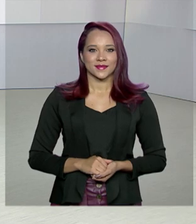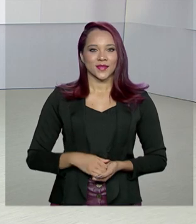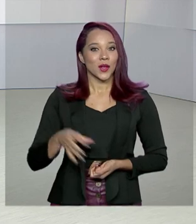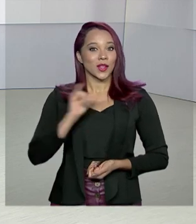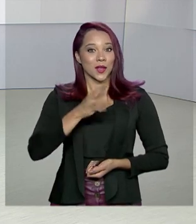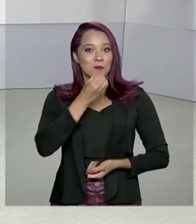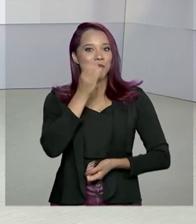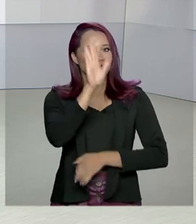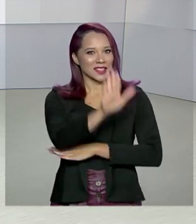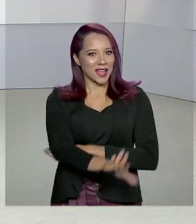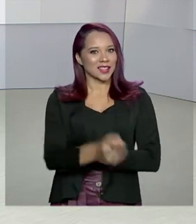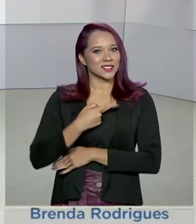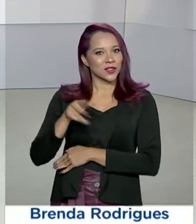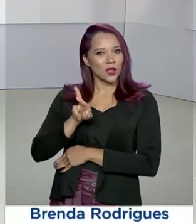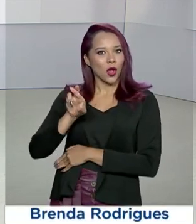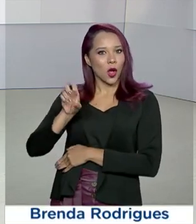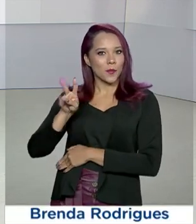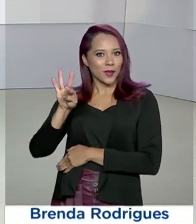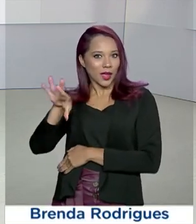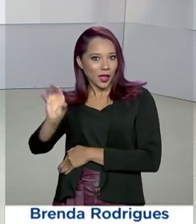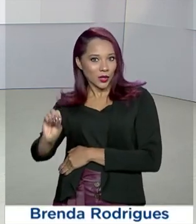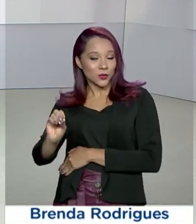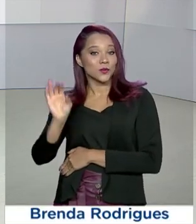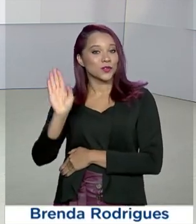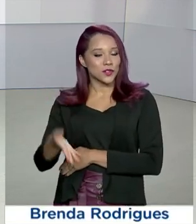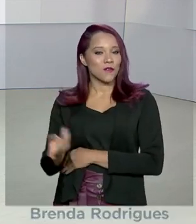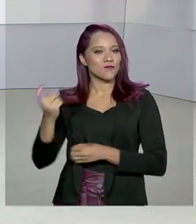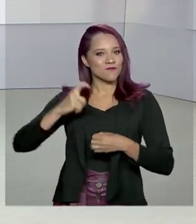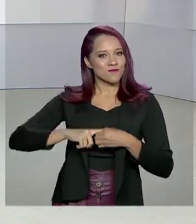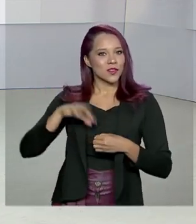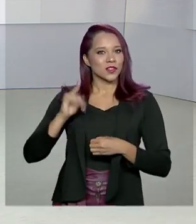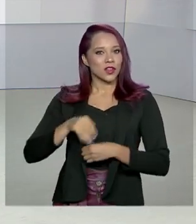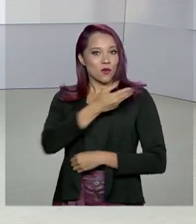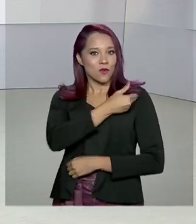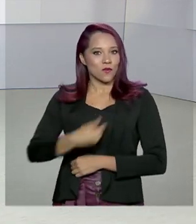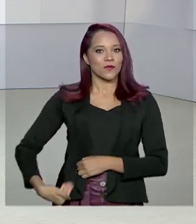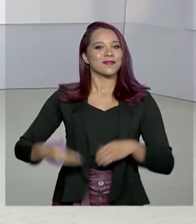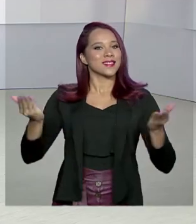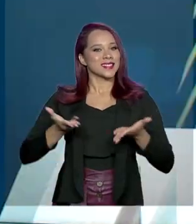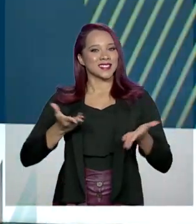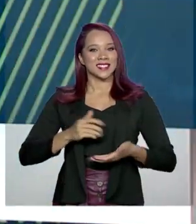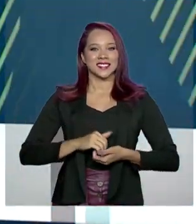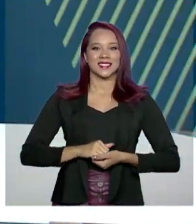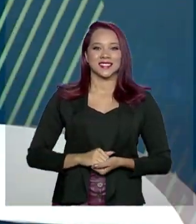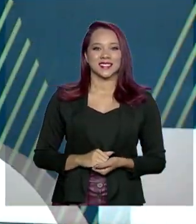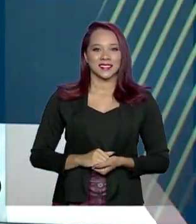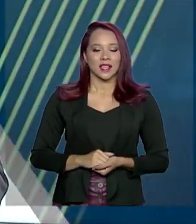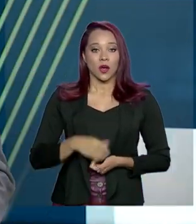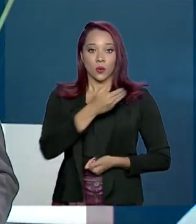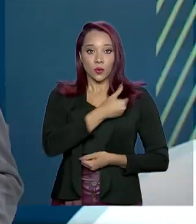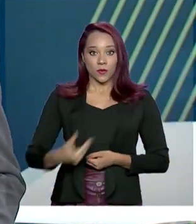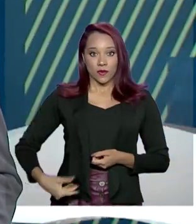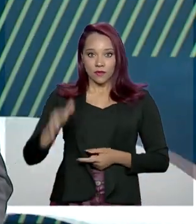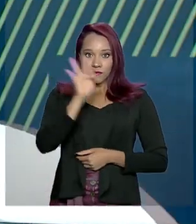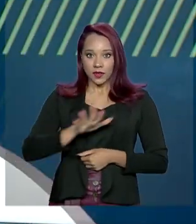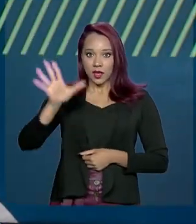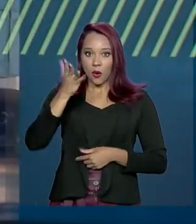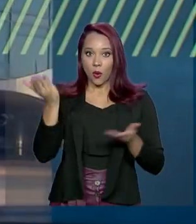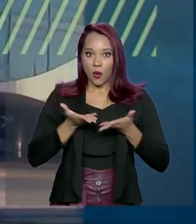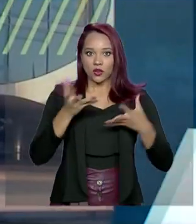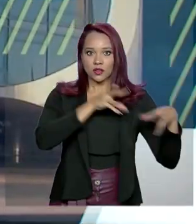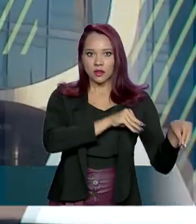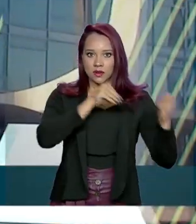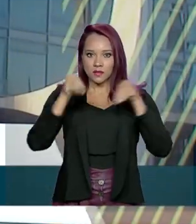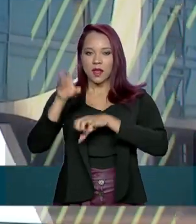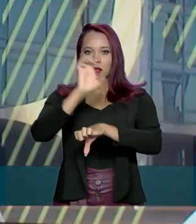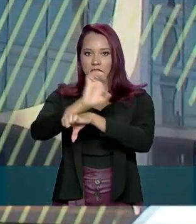Olá, boa tarde, eu sou Roberto Camargo e estamos de volta com mais uma edição do Governo Agora. O Governo Federal transfere hoje para